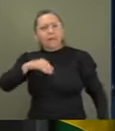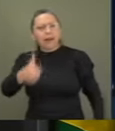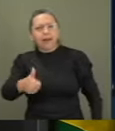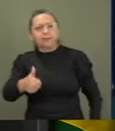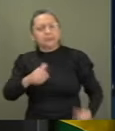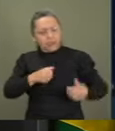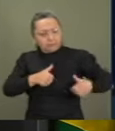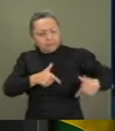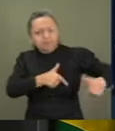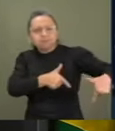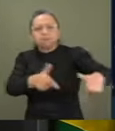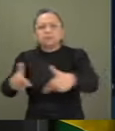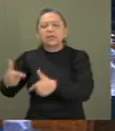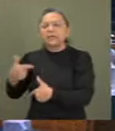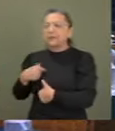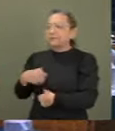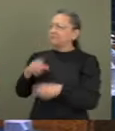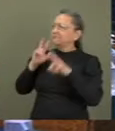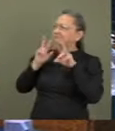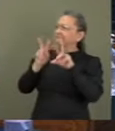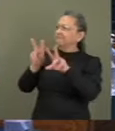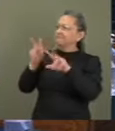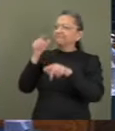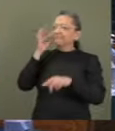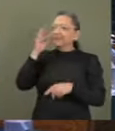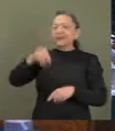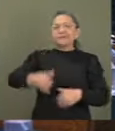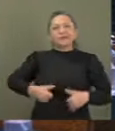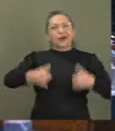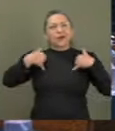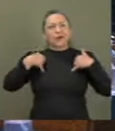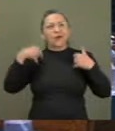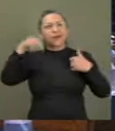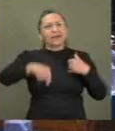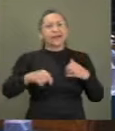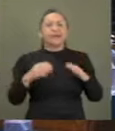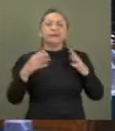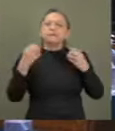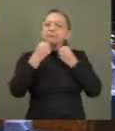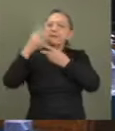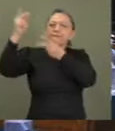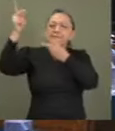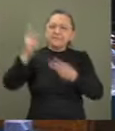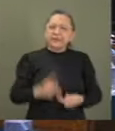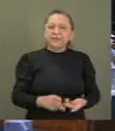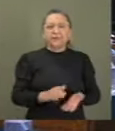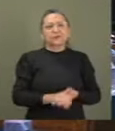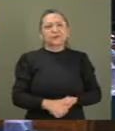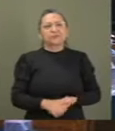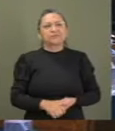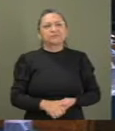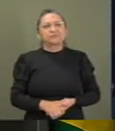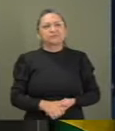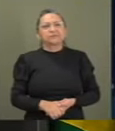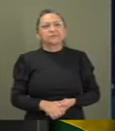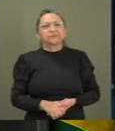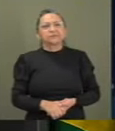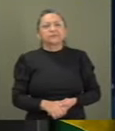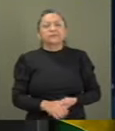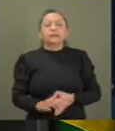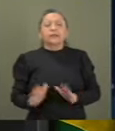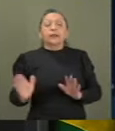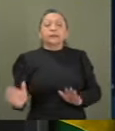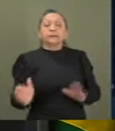o bom combate e eu fico muito honrado com a sua presença nessa casa. Seja muito bem-vindo, Fernando Holliday. Senhor